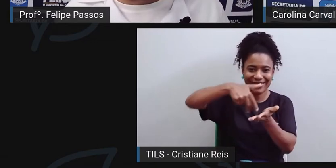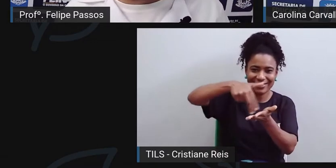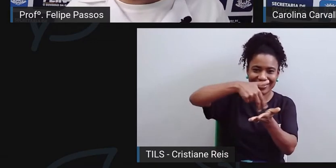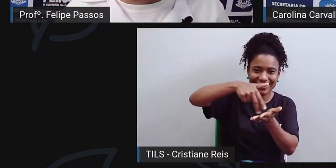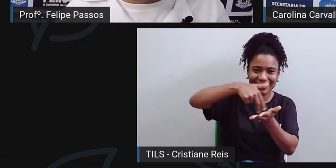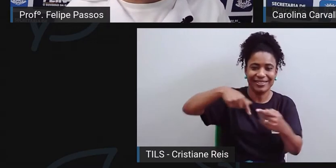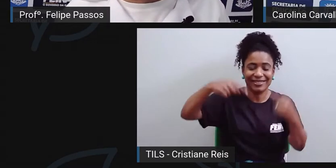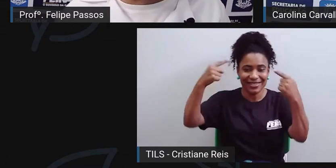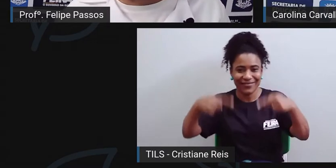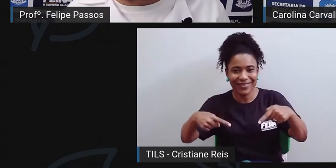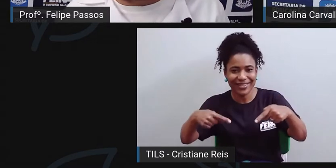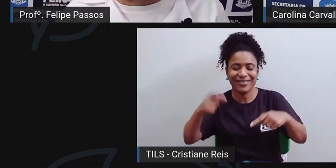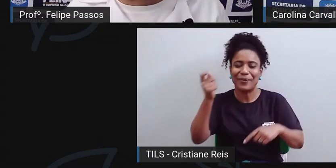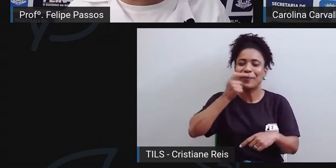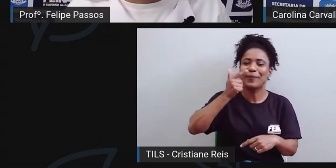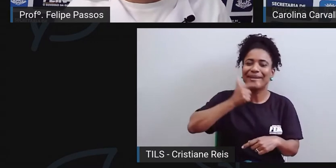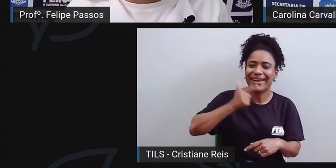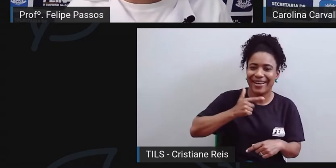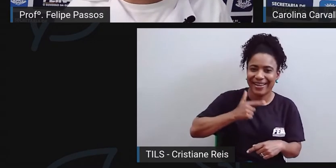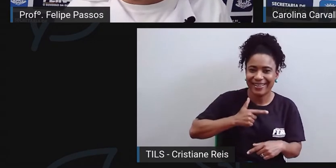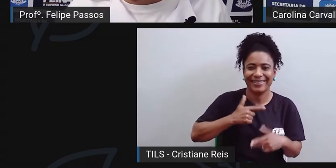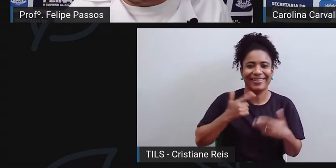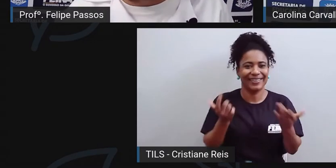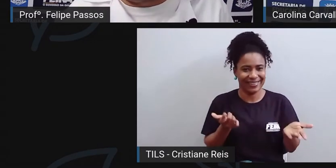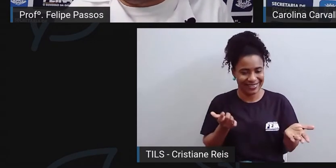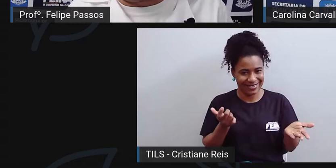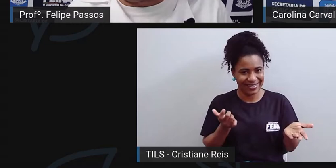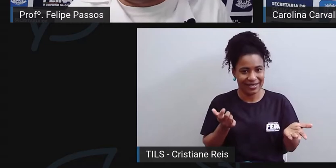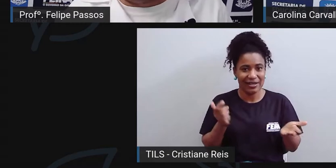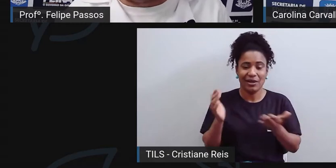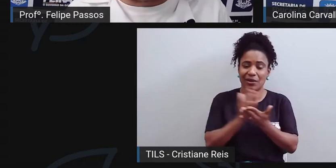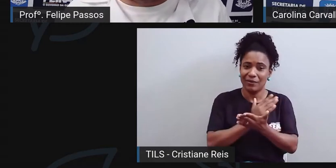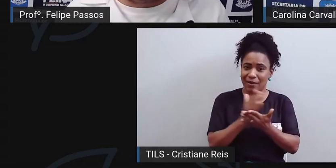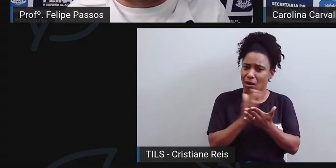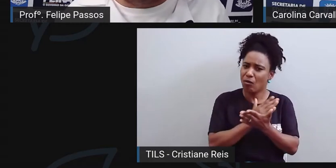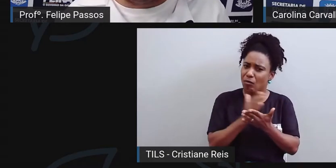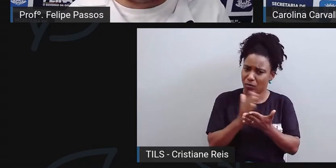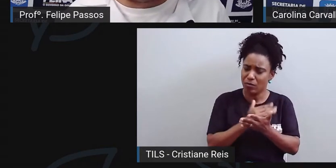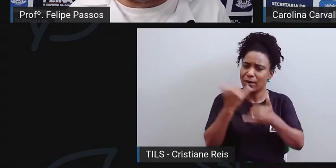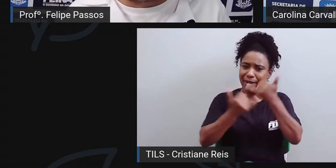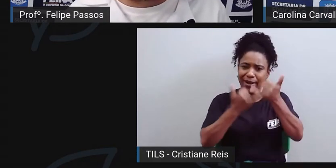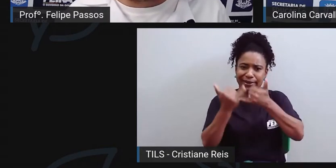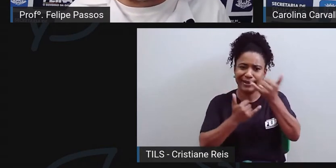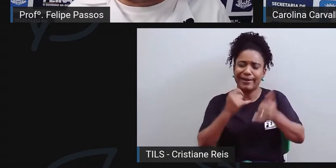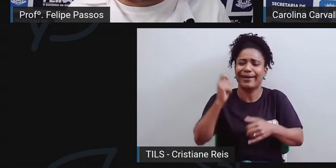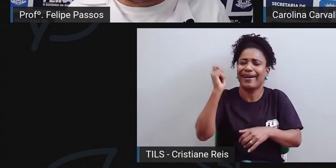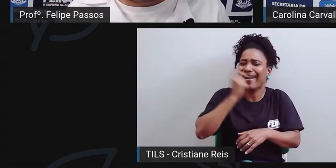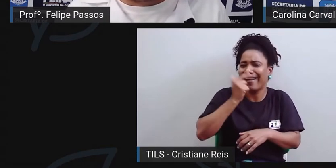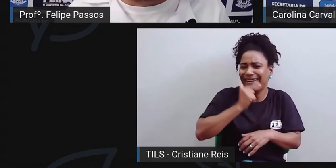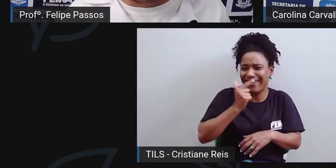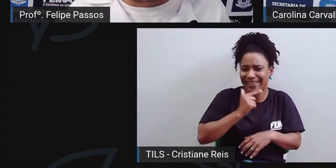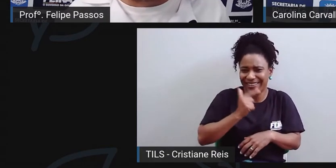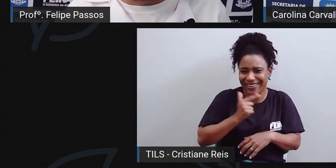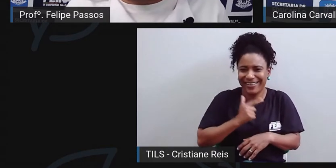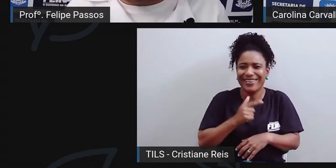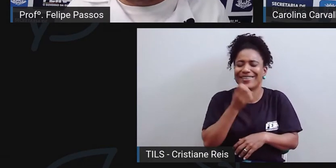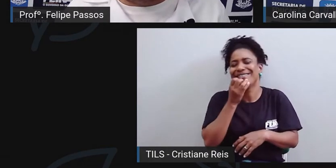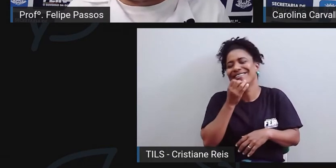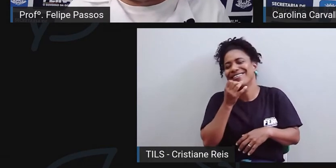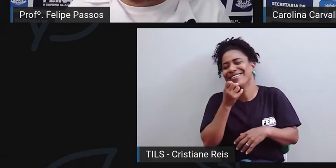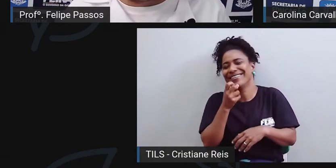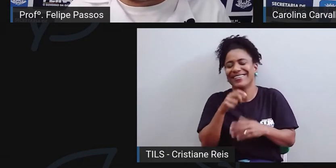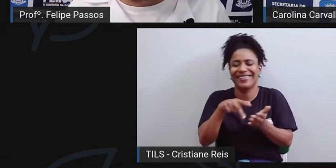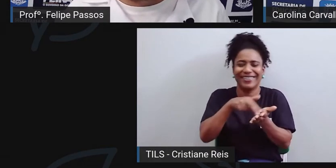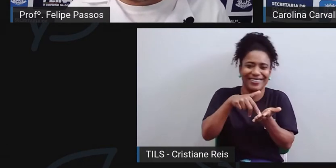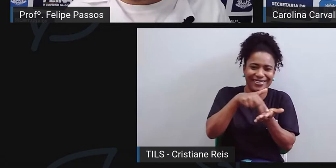pegadinha, uma trollagem. Algumas são inofensivas, engraçadas, brincadeiras, dancinhas, depende da